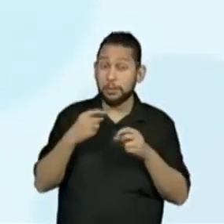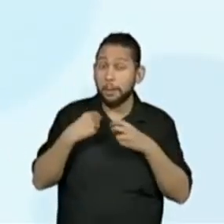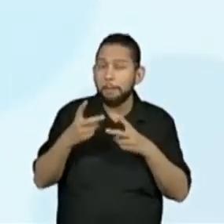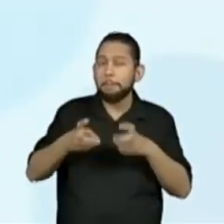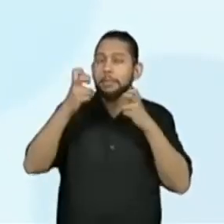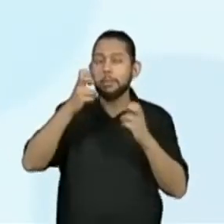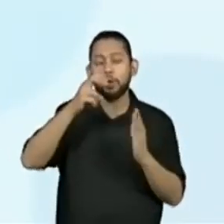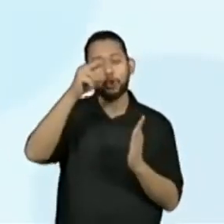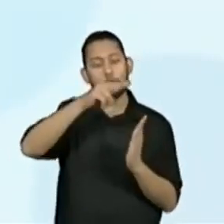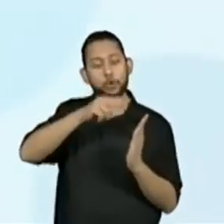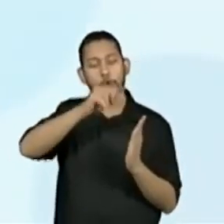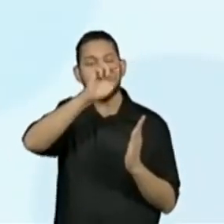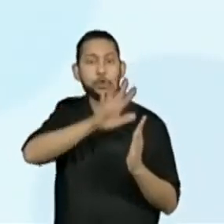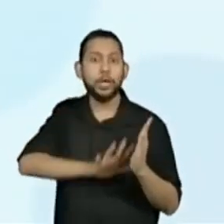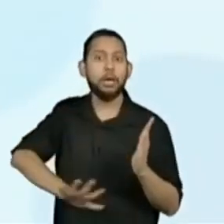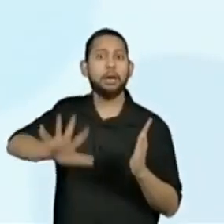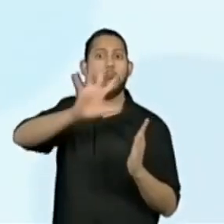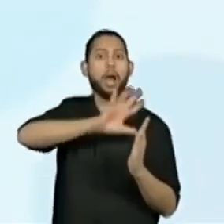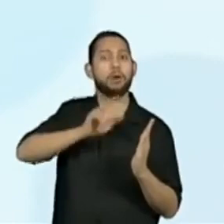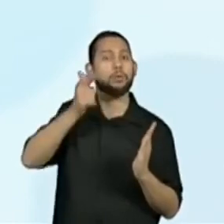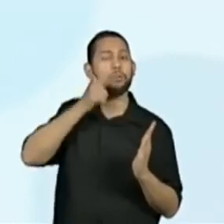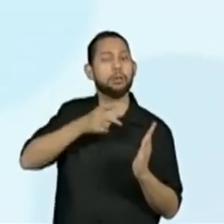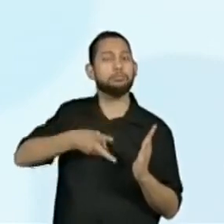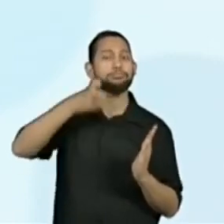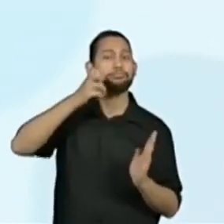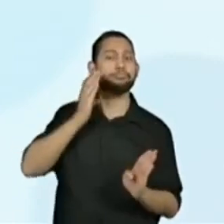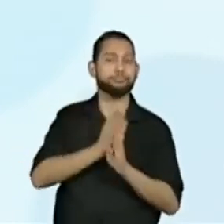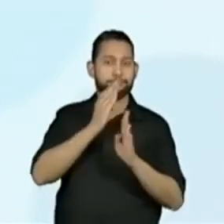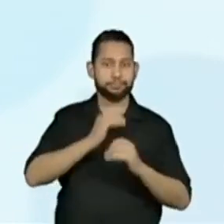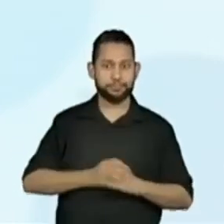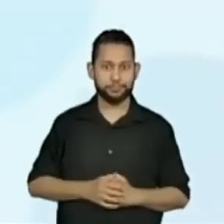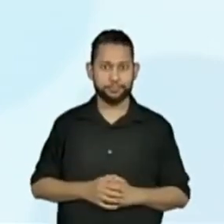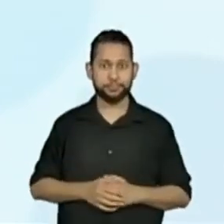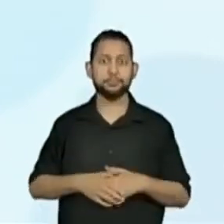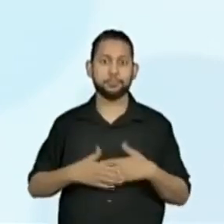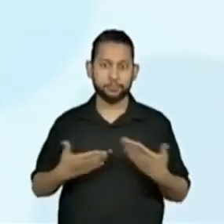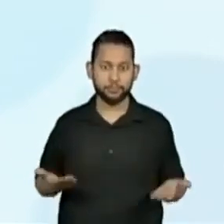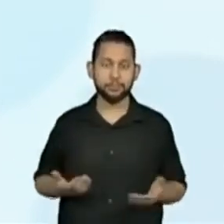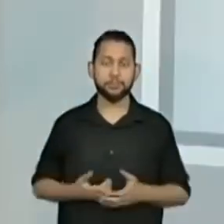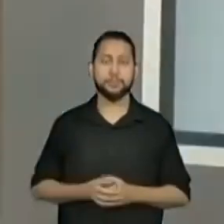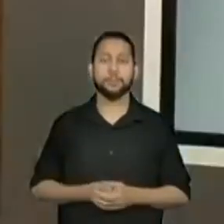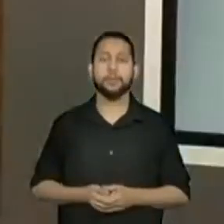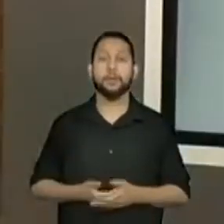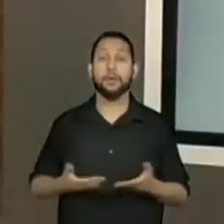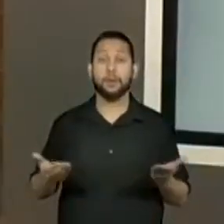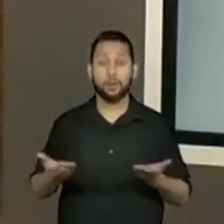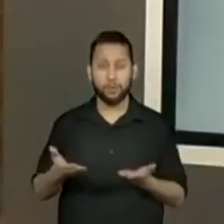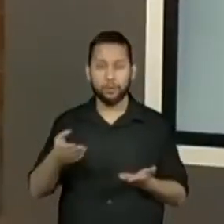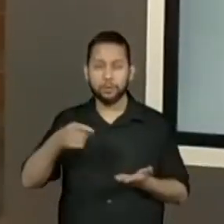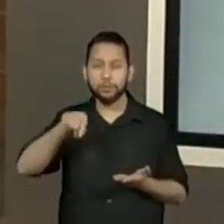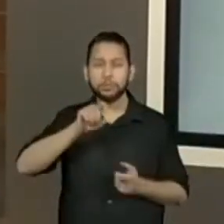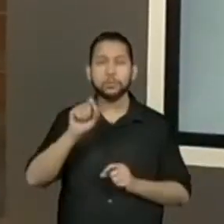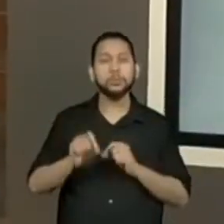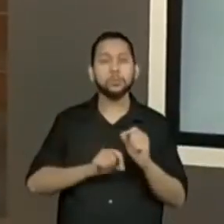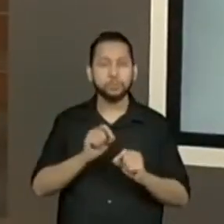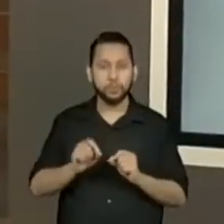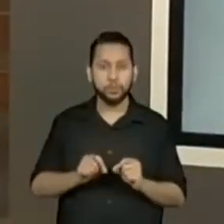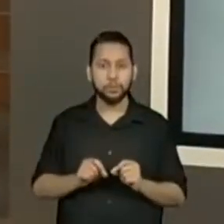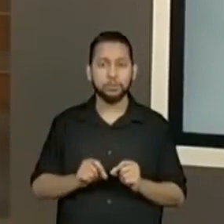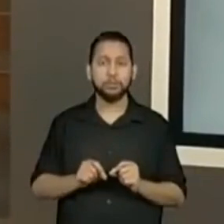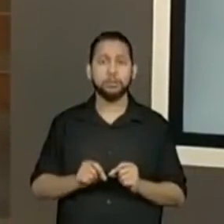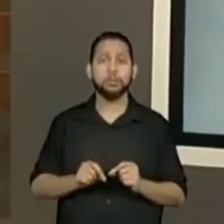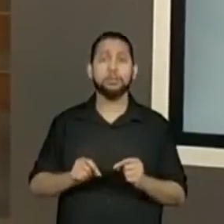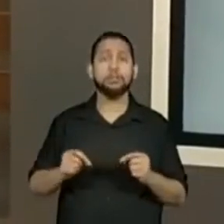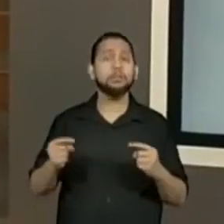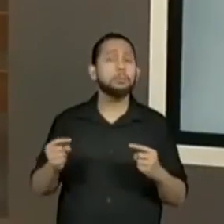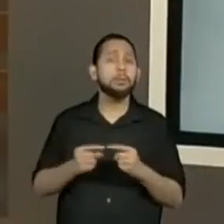compreensão global. Então, nós vamos, gente, ter acesso a trabalhar